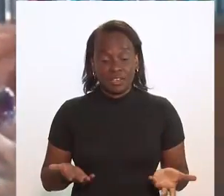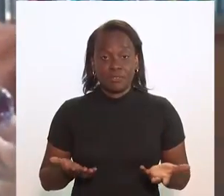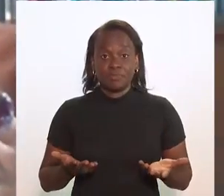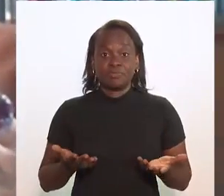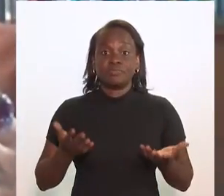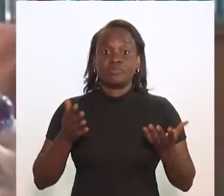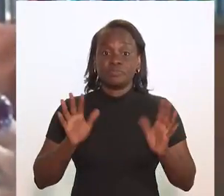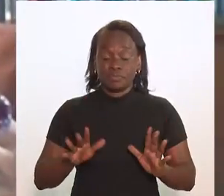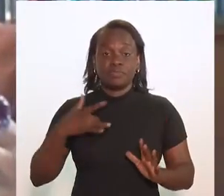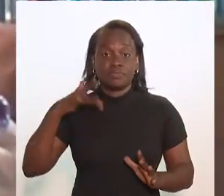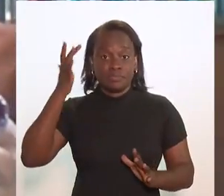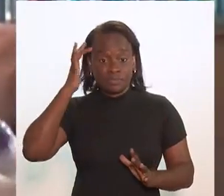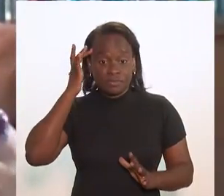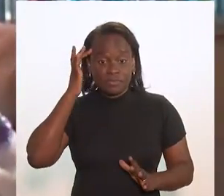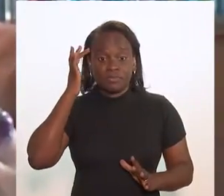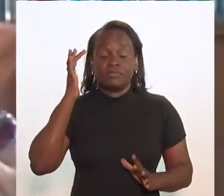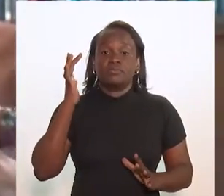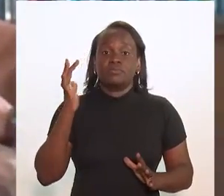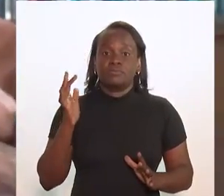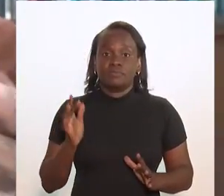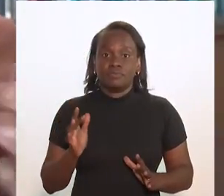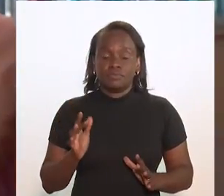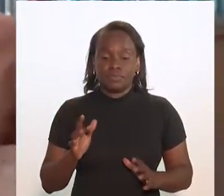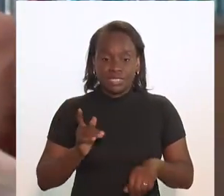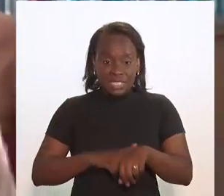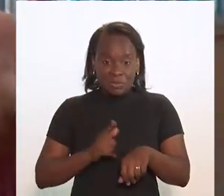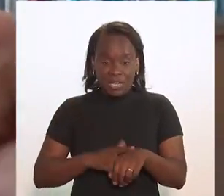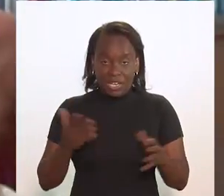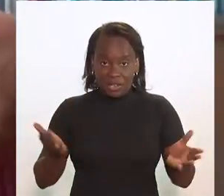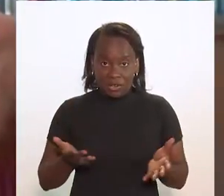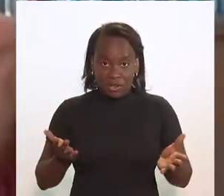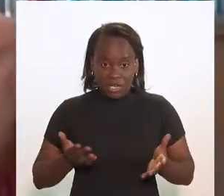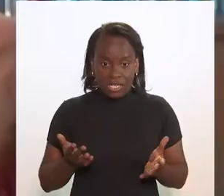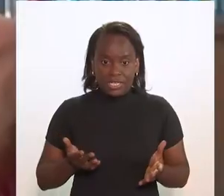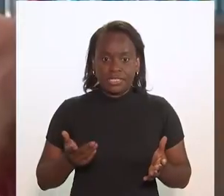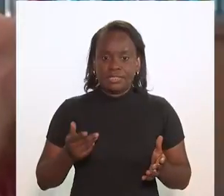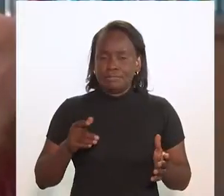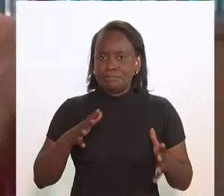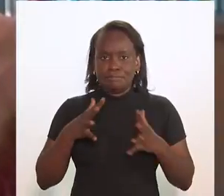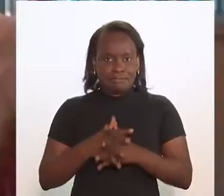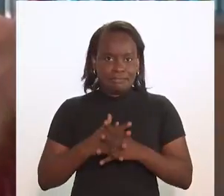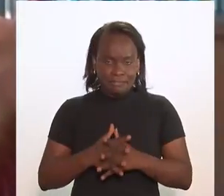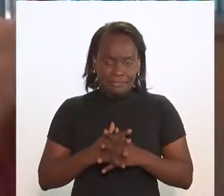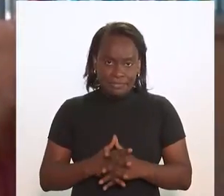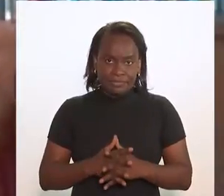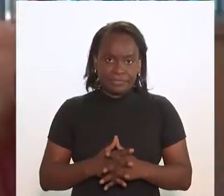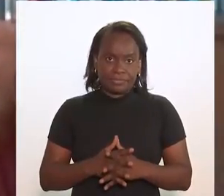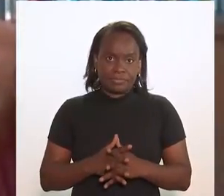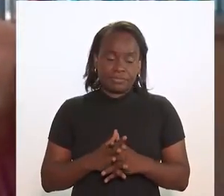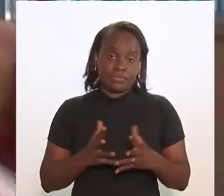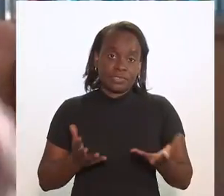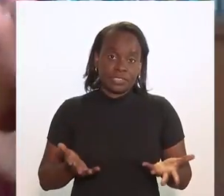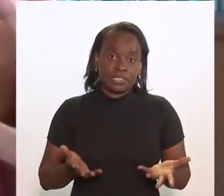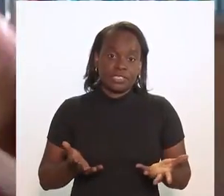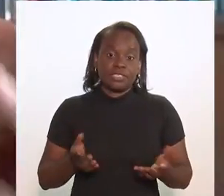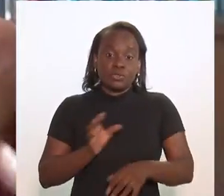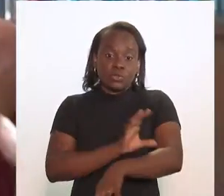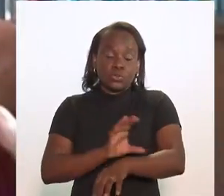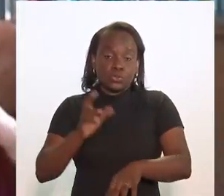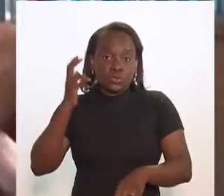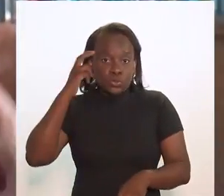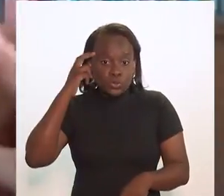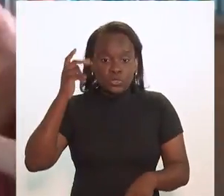Mas eu acho que nesse momento tão controverso, a